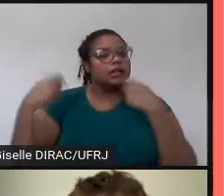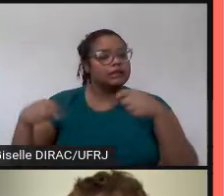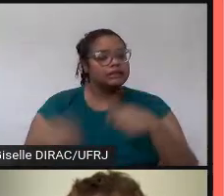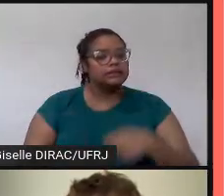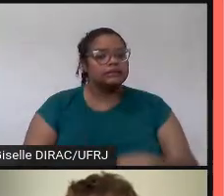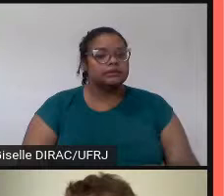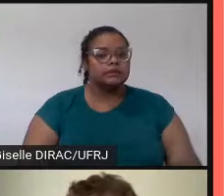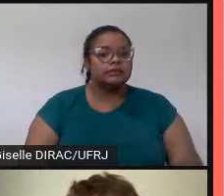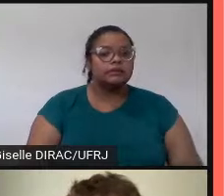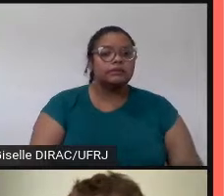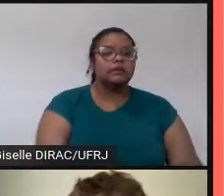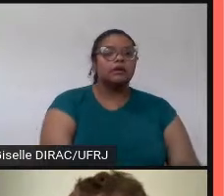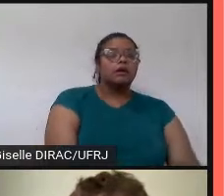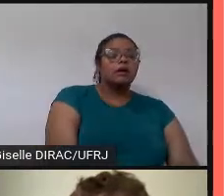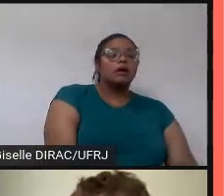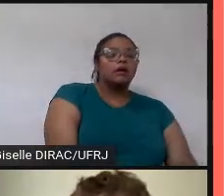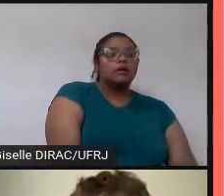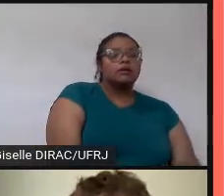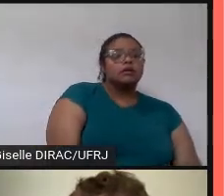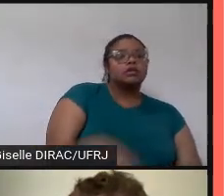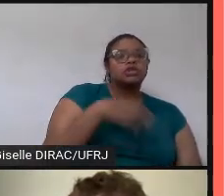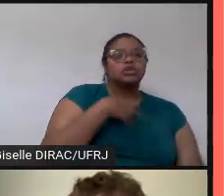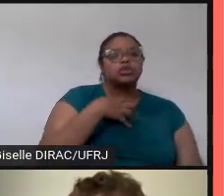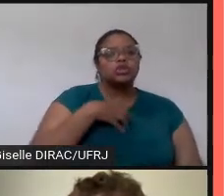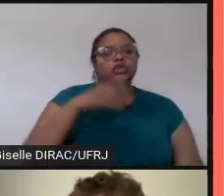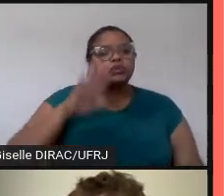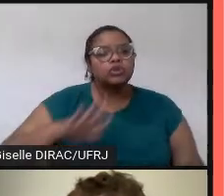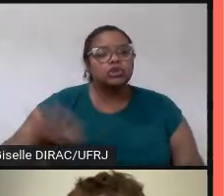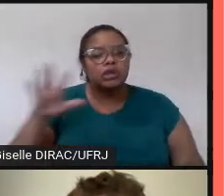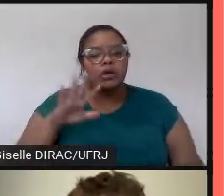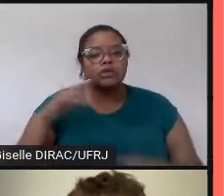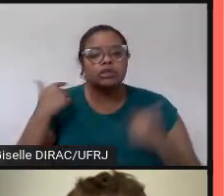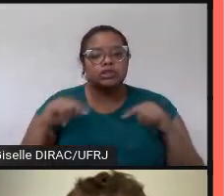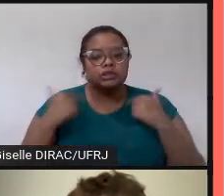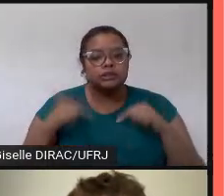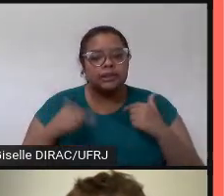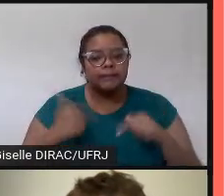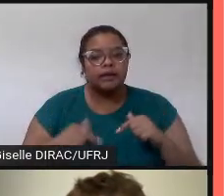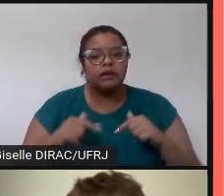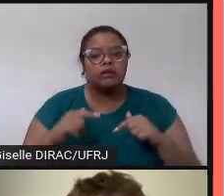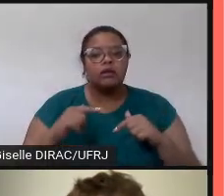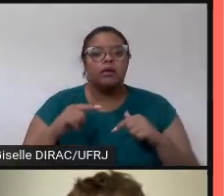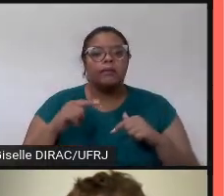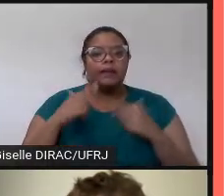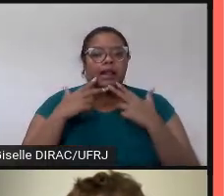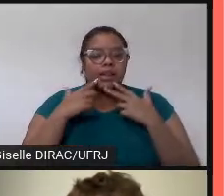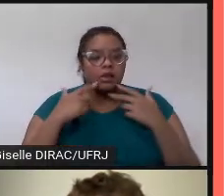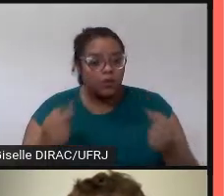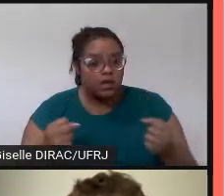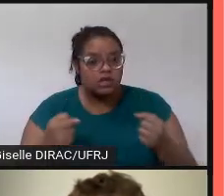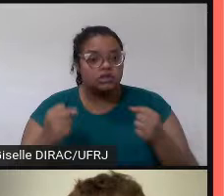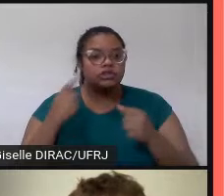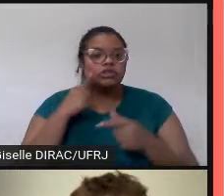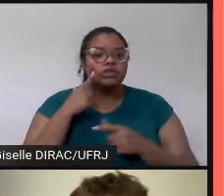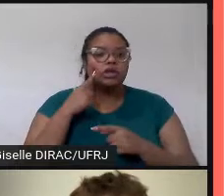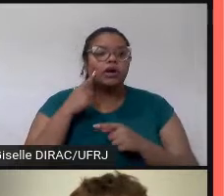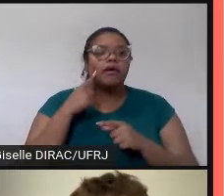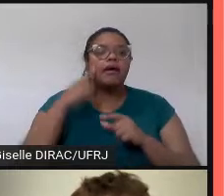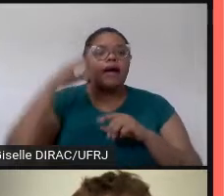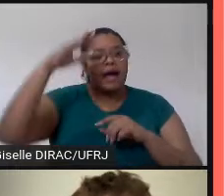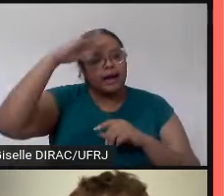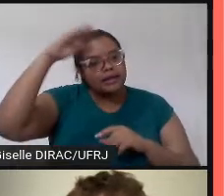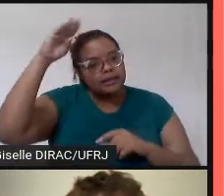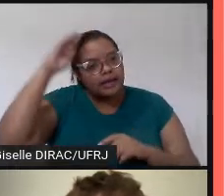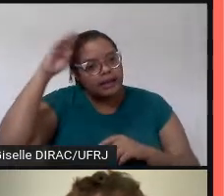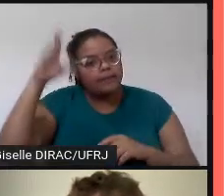Então, assim, de forma geral, o que nós trabalhamos em nossos cursos são inglês para linguística, inglês acadêmico, habilidades compensatórias, como, por